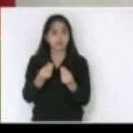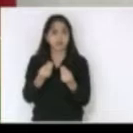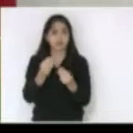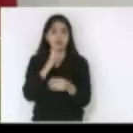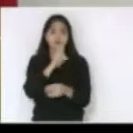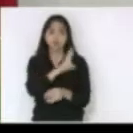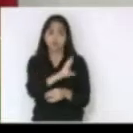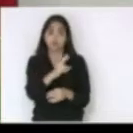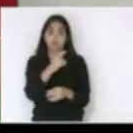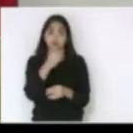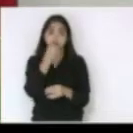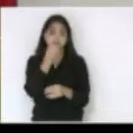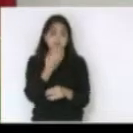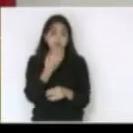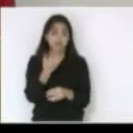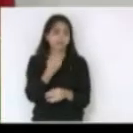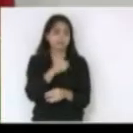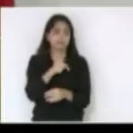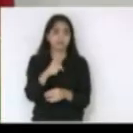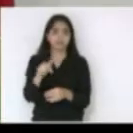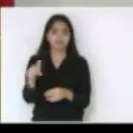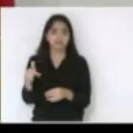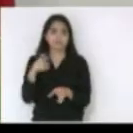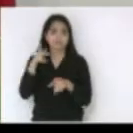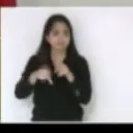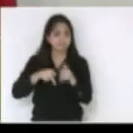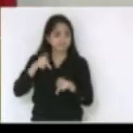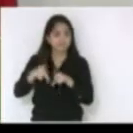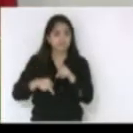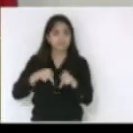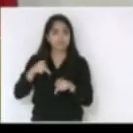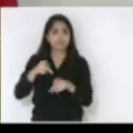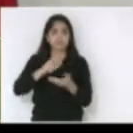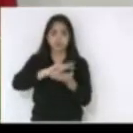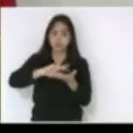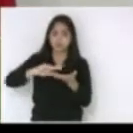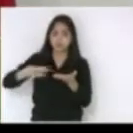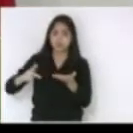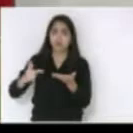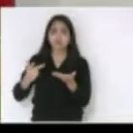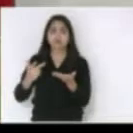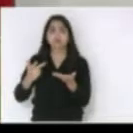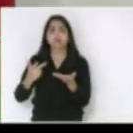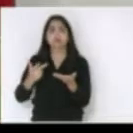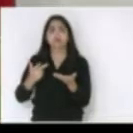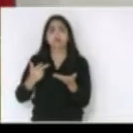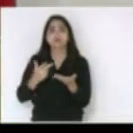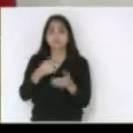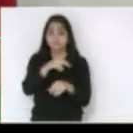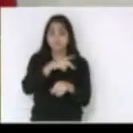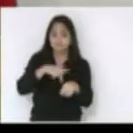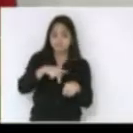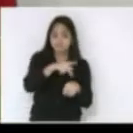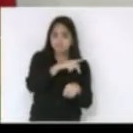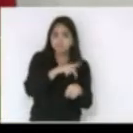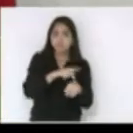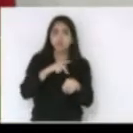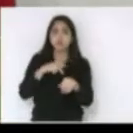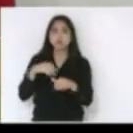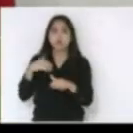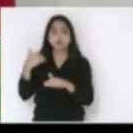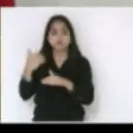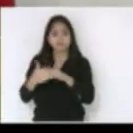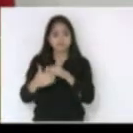bom resultado para a economia e para a população com esse tipo de ações o país segue a passos